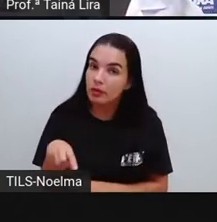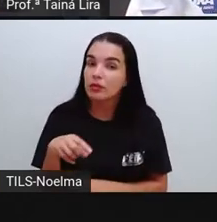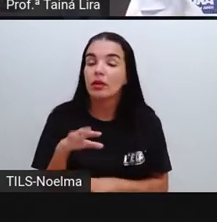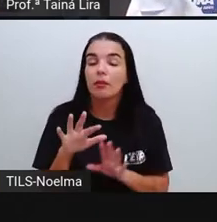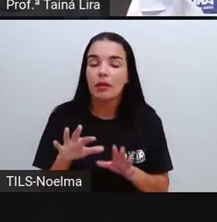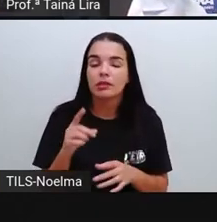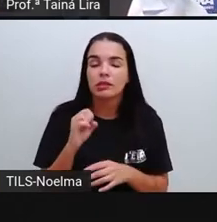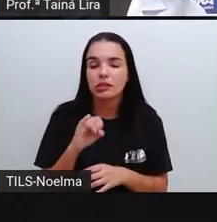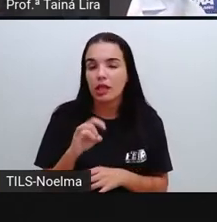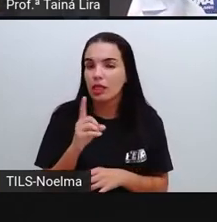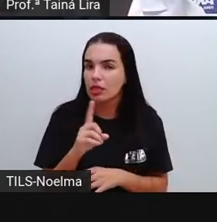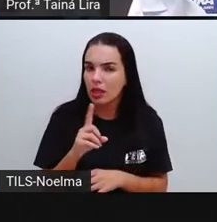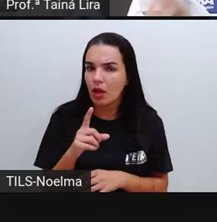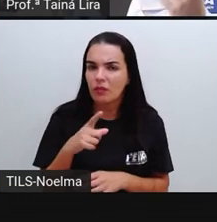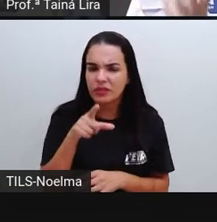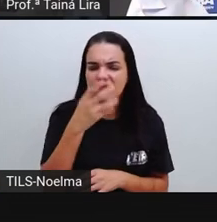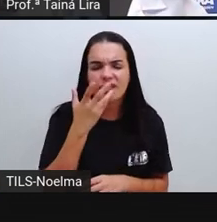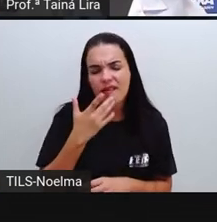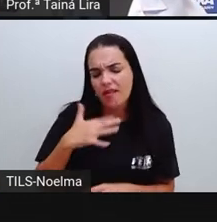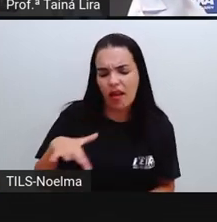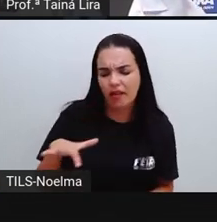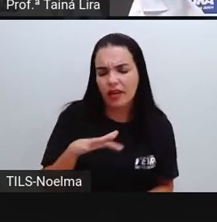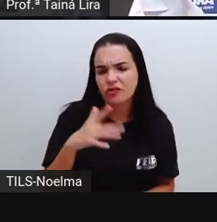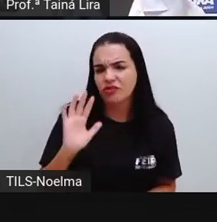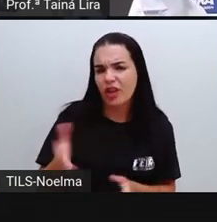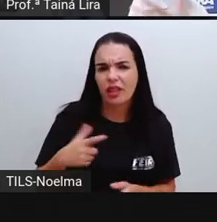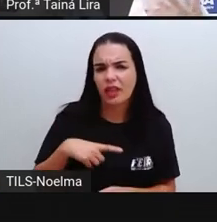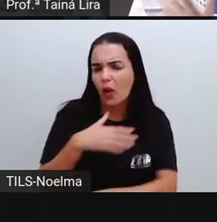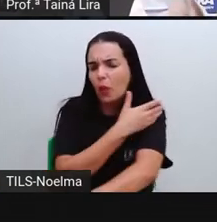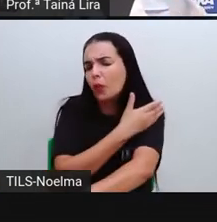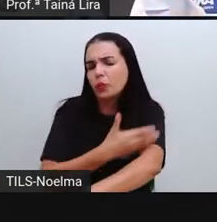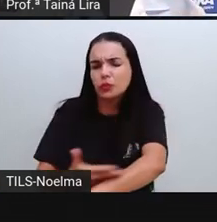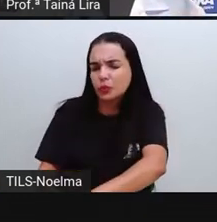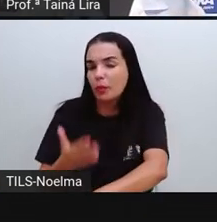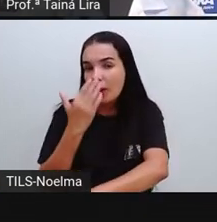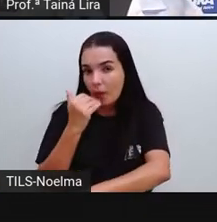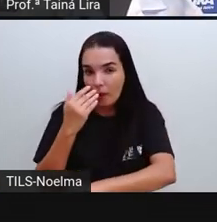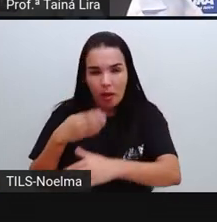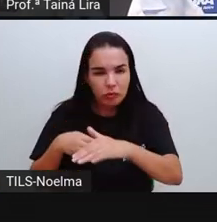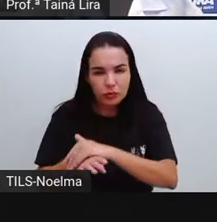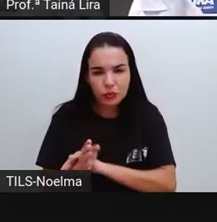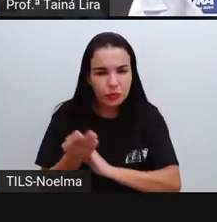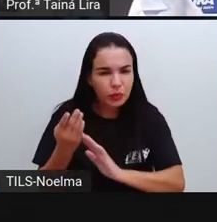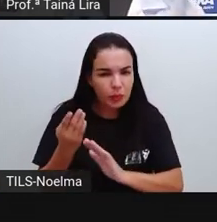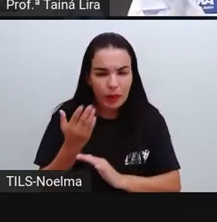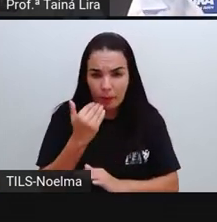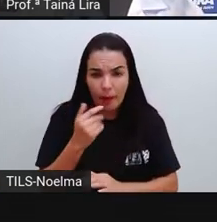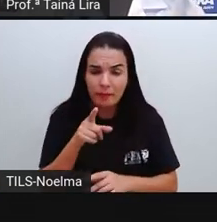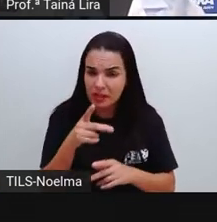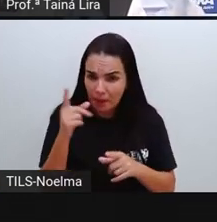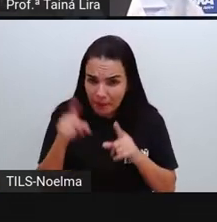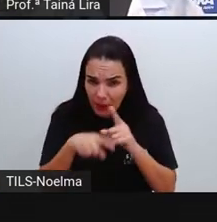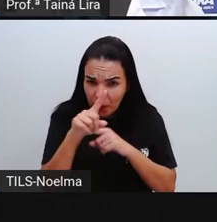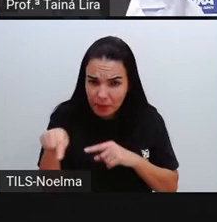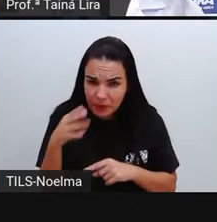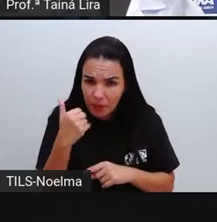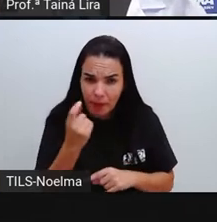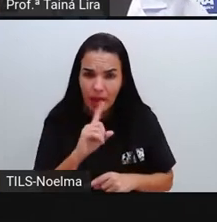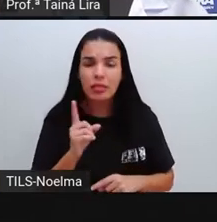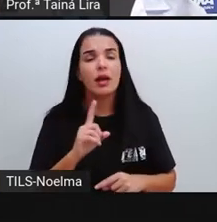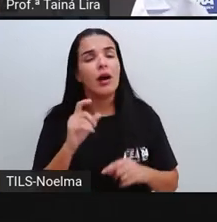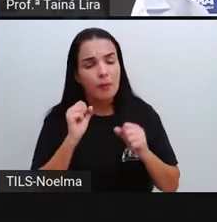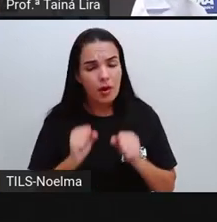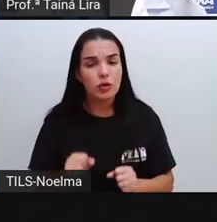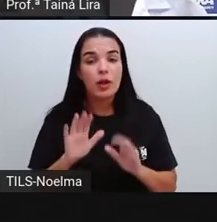Mas se não, se você é uma criança que já costuma comer, não é que você é proibido de comer, mas